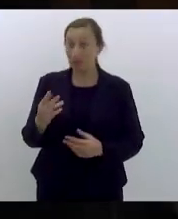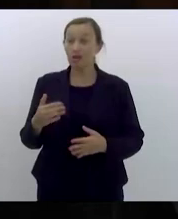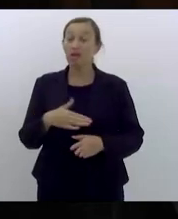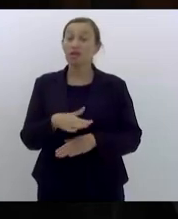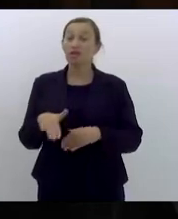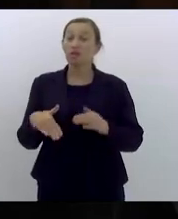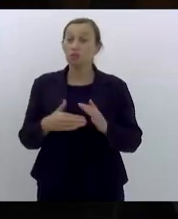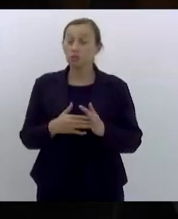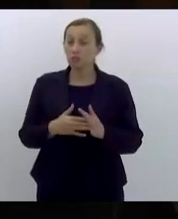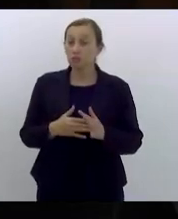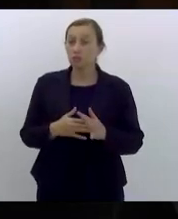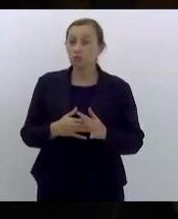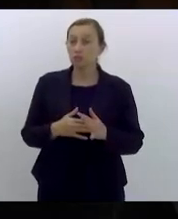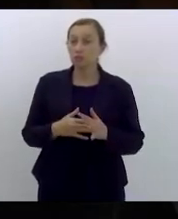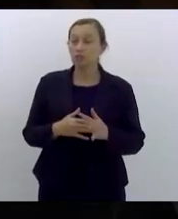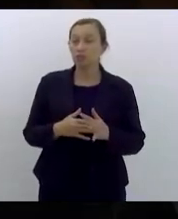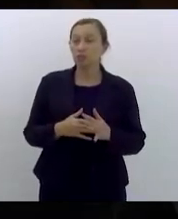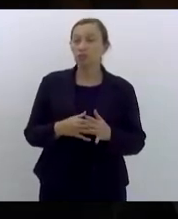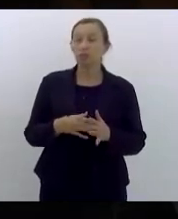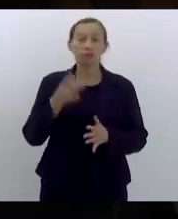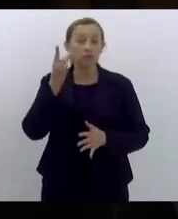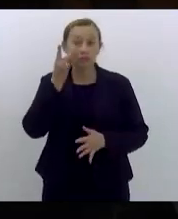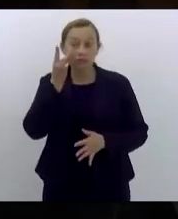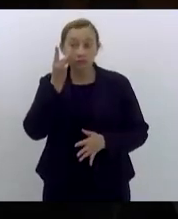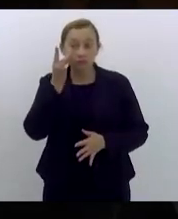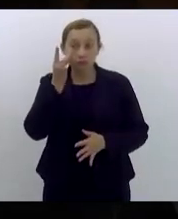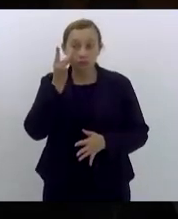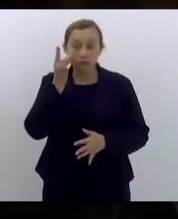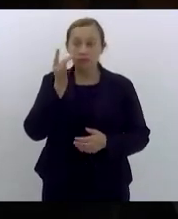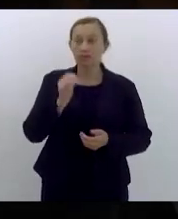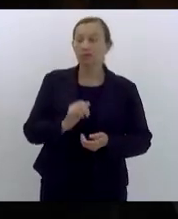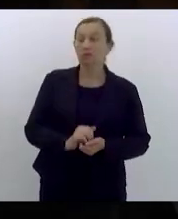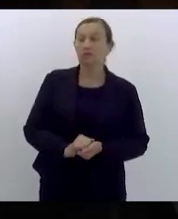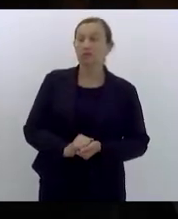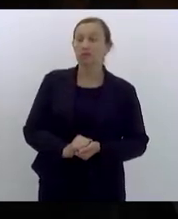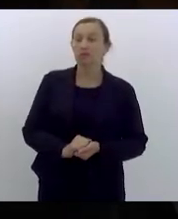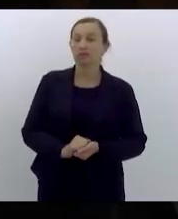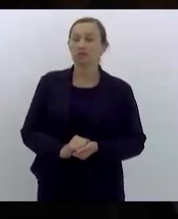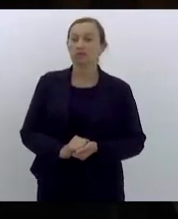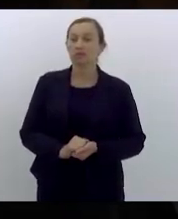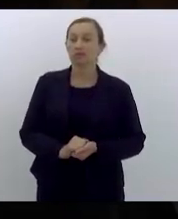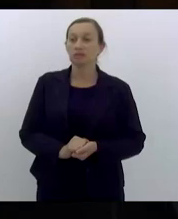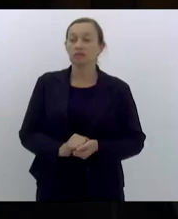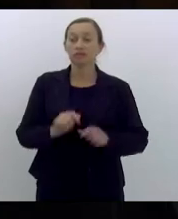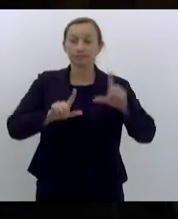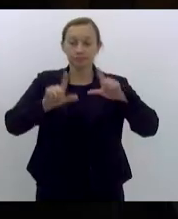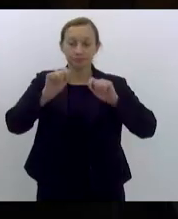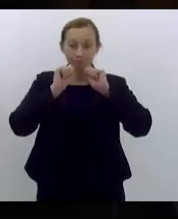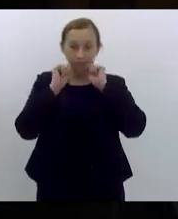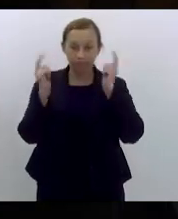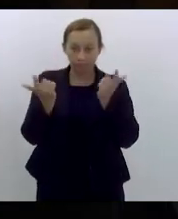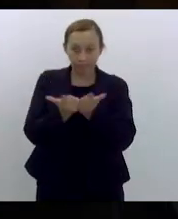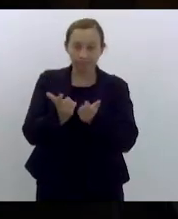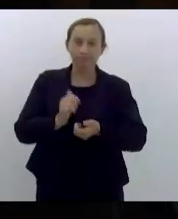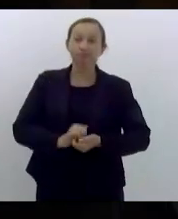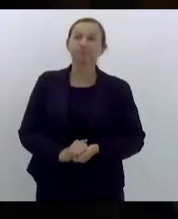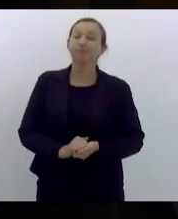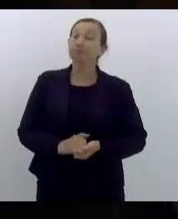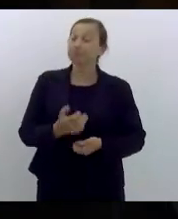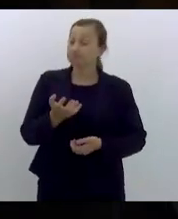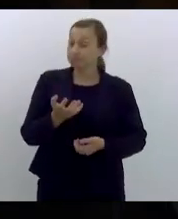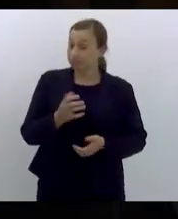e aqueles que estão presentes nessa sessão legislativa através da TV Alerj queria